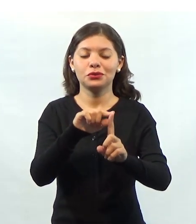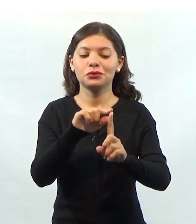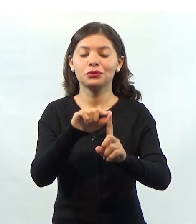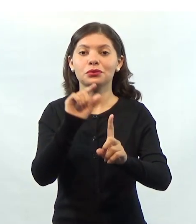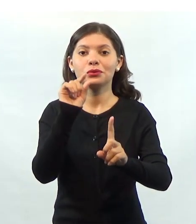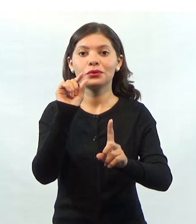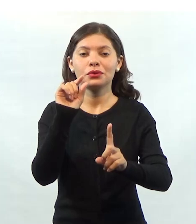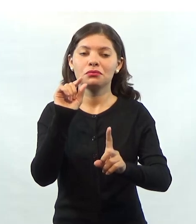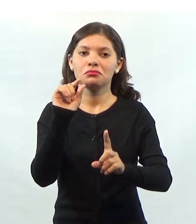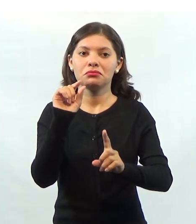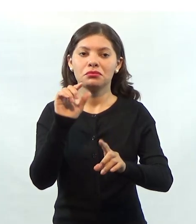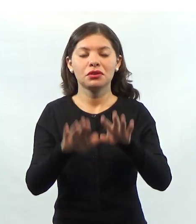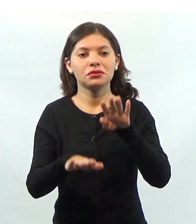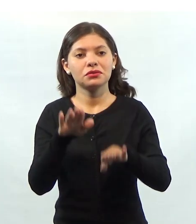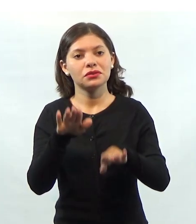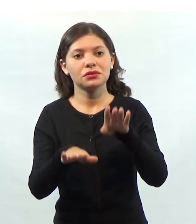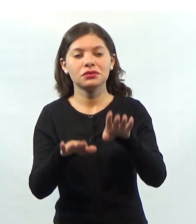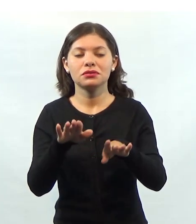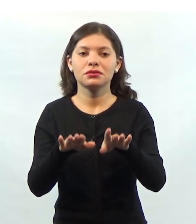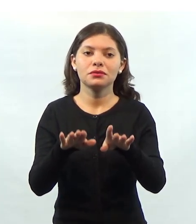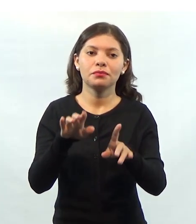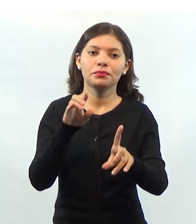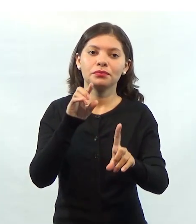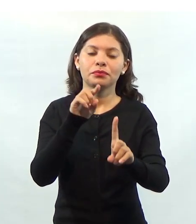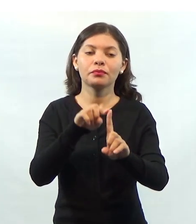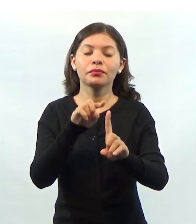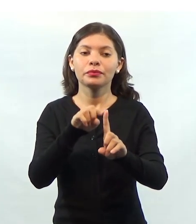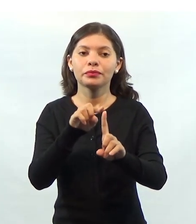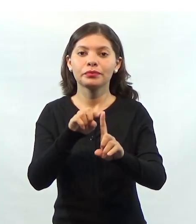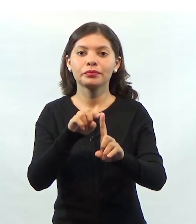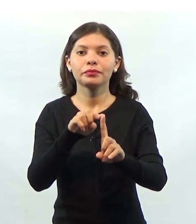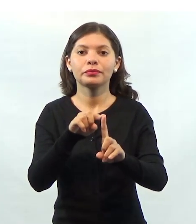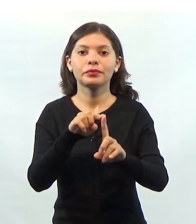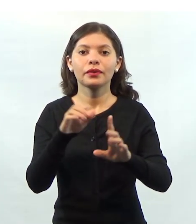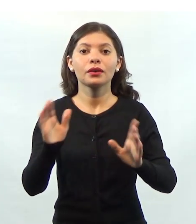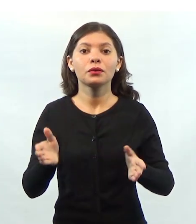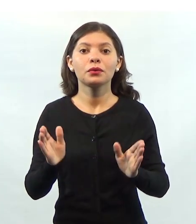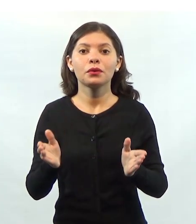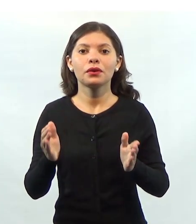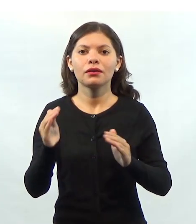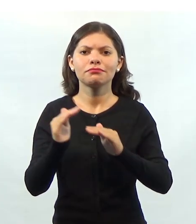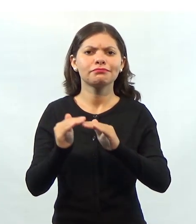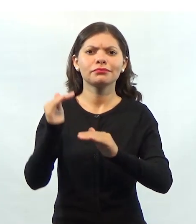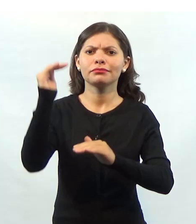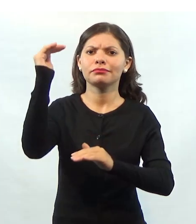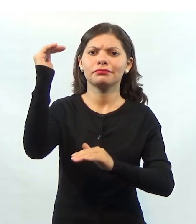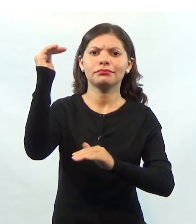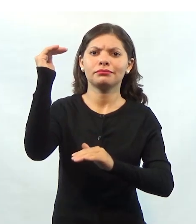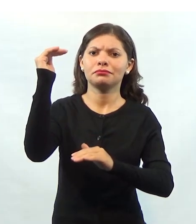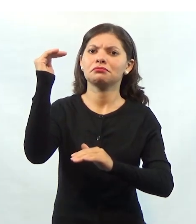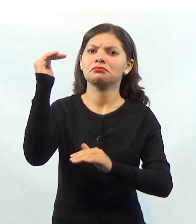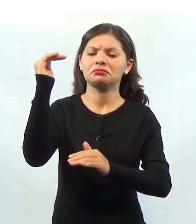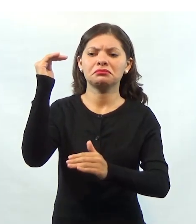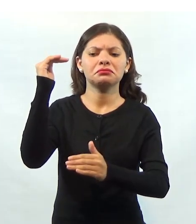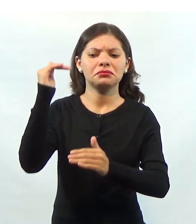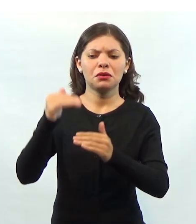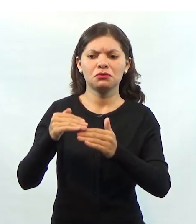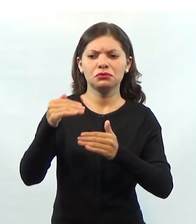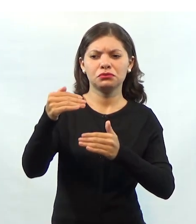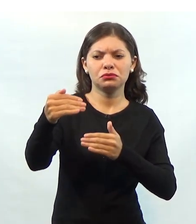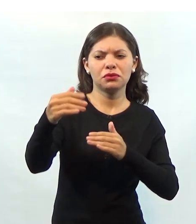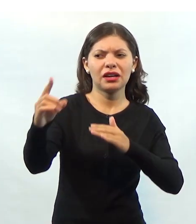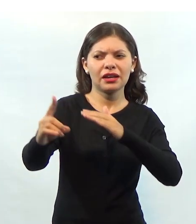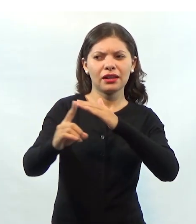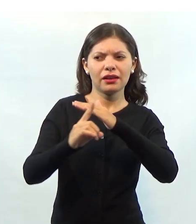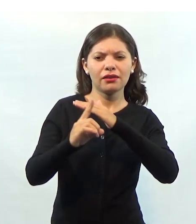lucro. Podemos ter uma empresa que o principal objetivo dela, no momento, é crescer, conseguir mais clientes.